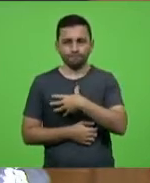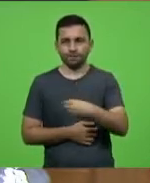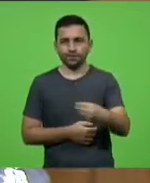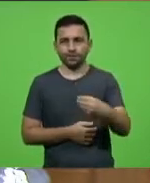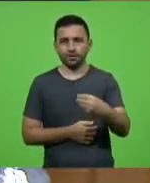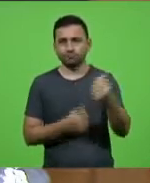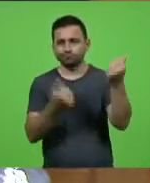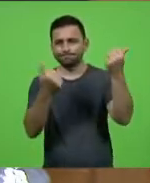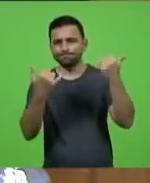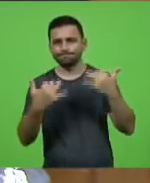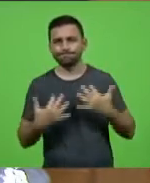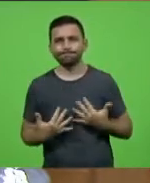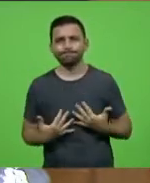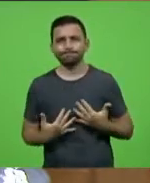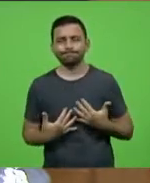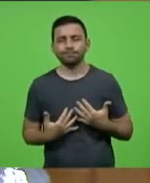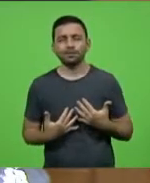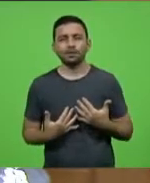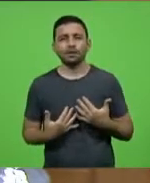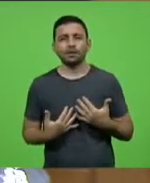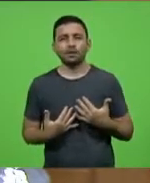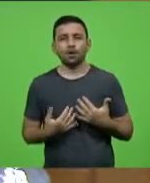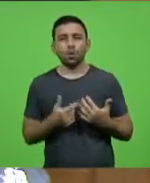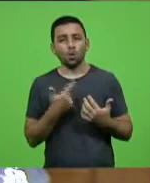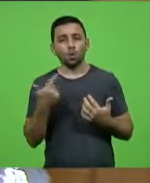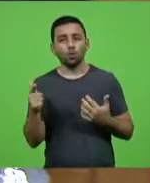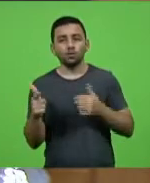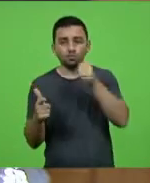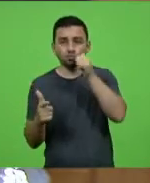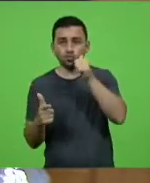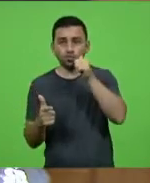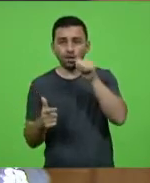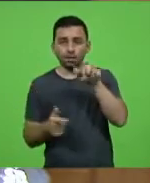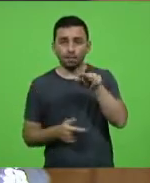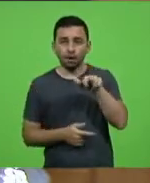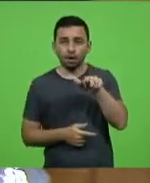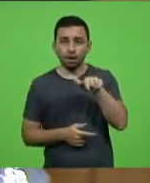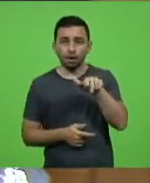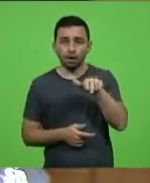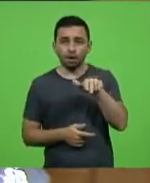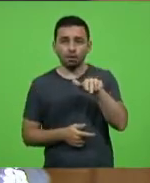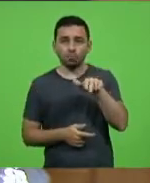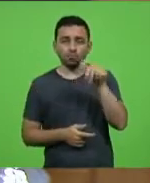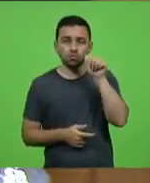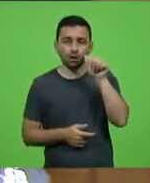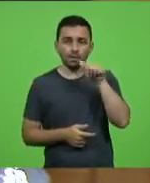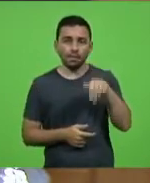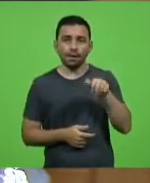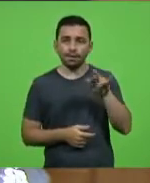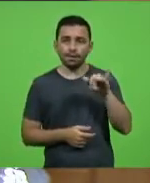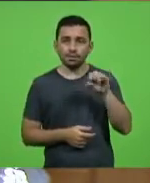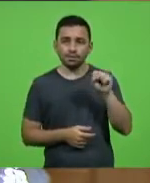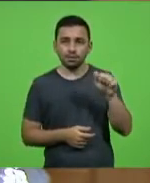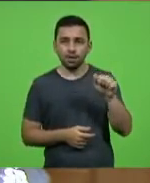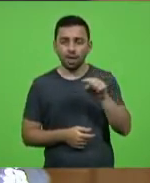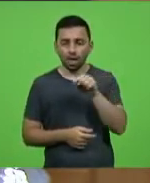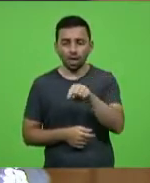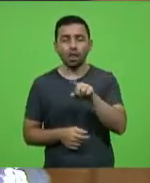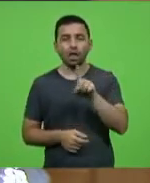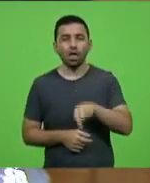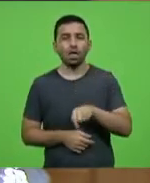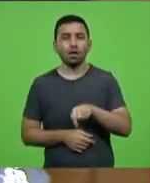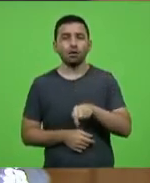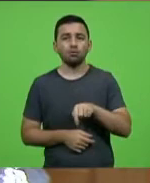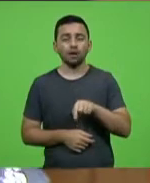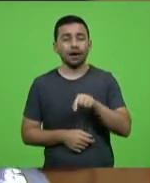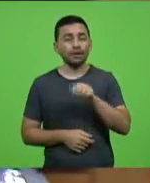Melise, falando que a outra irmã, filha da falecida Marisa, deputado Silvio, está na UTI, não está na